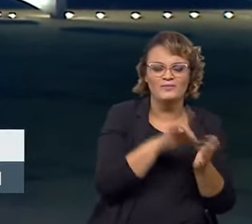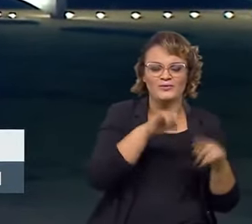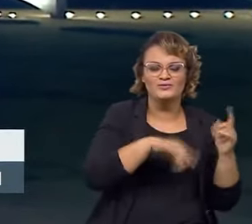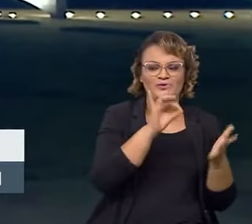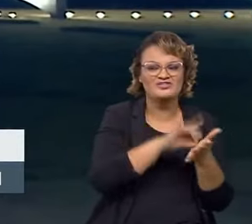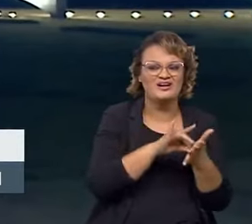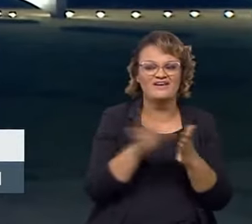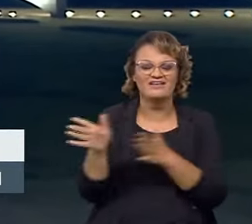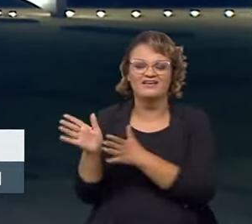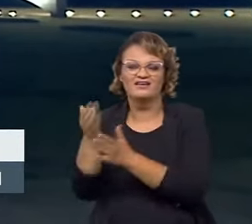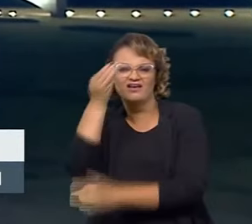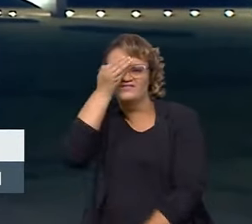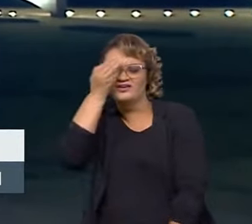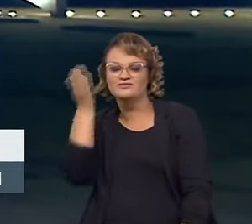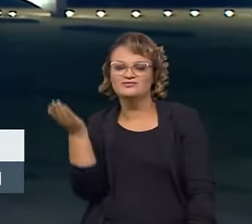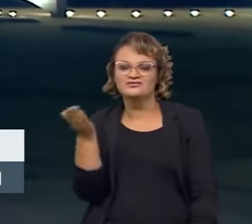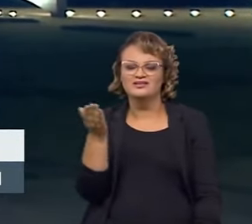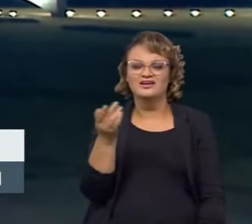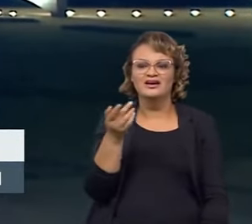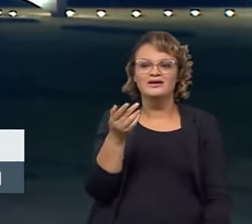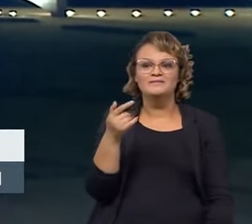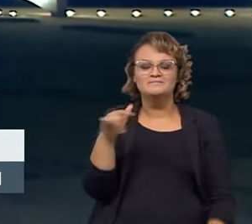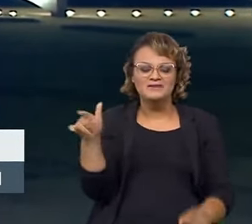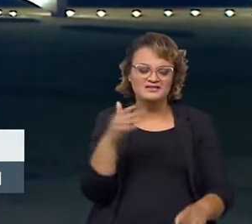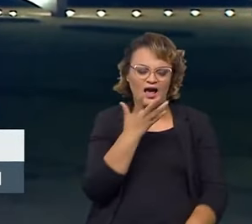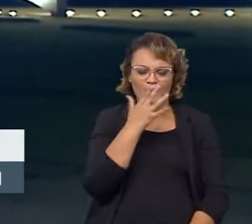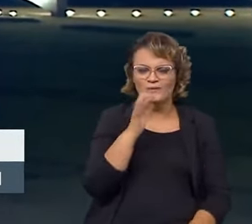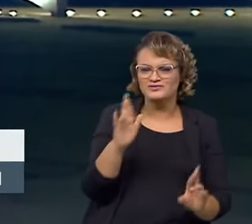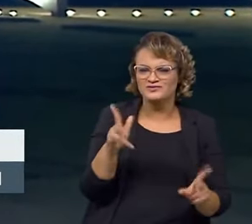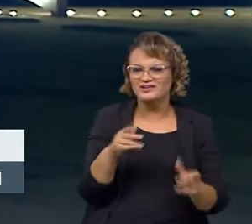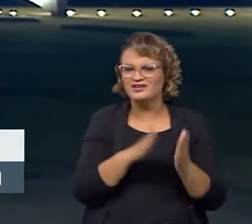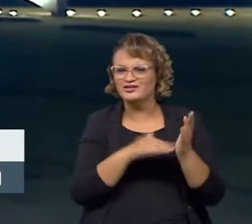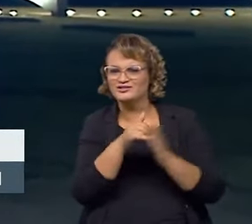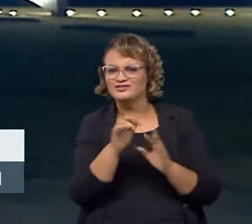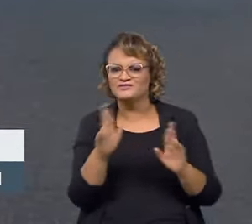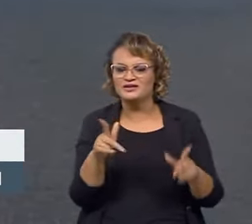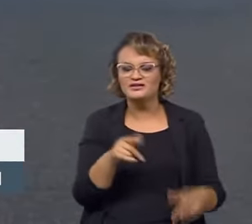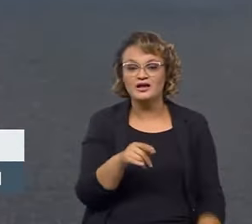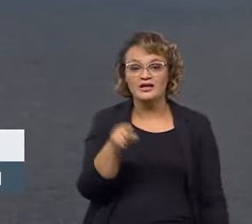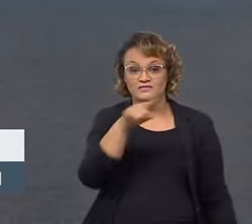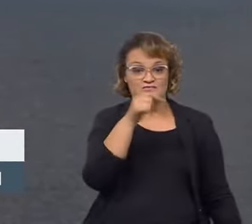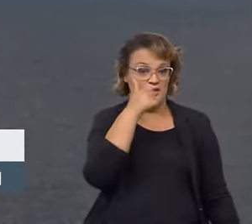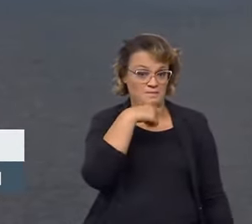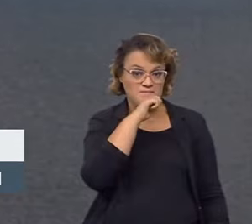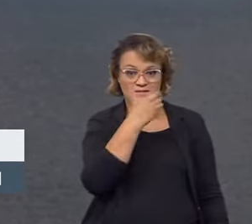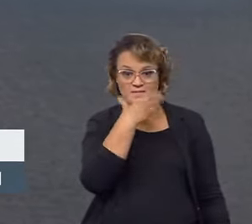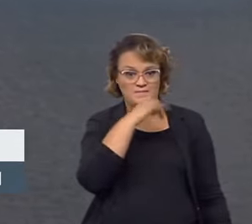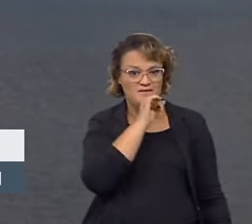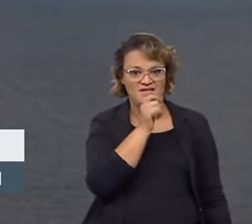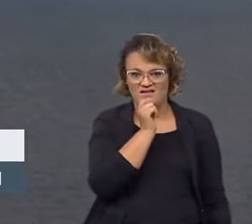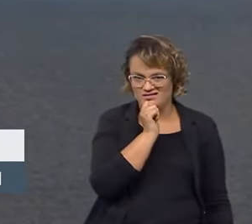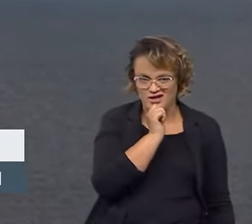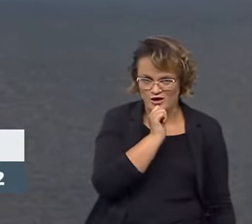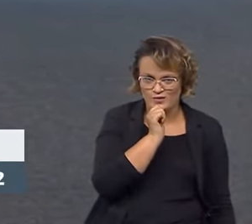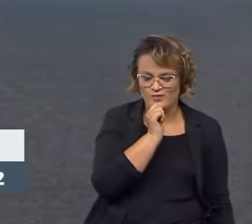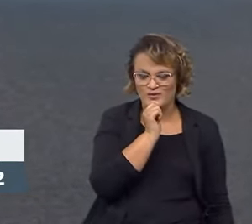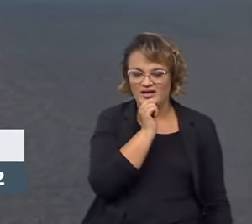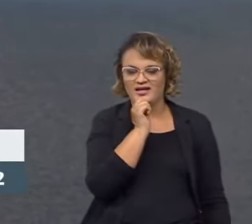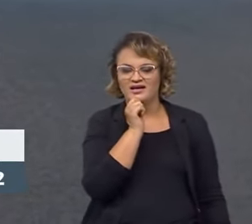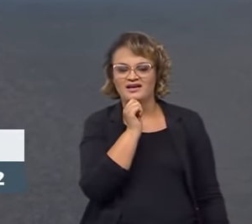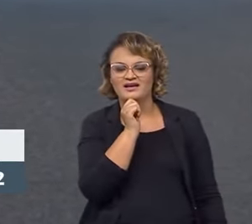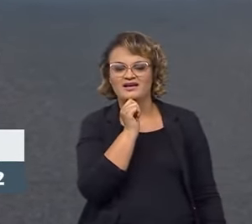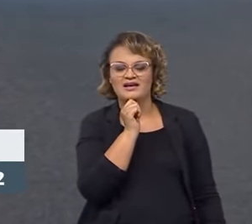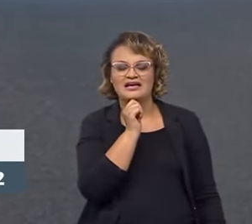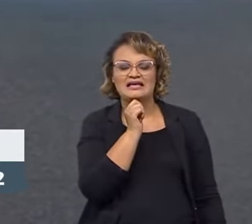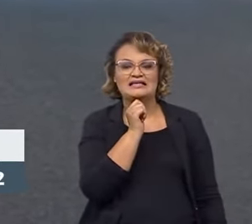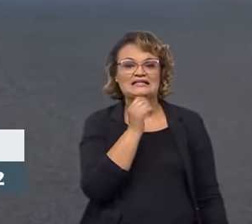e aqueles que não são. A tinta é diferente, a qualidade como um todo é diferente. E para quem não é pai, não é mãe ainda, ou pequena, né? Vai começar agora a